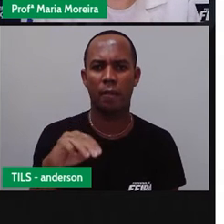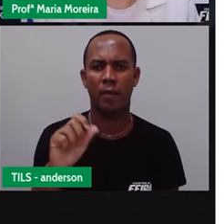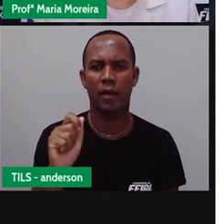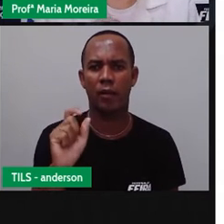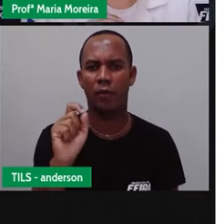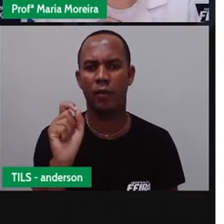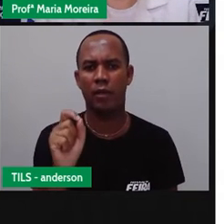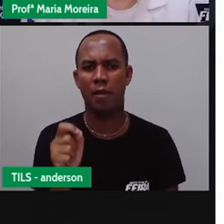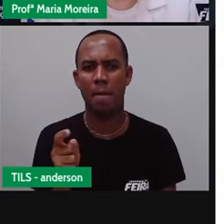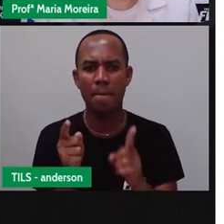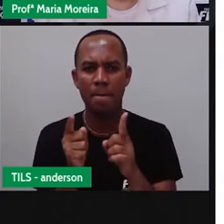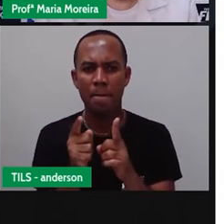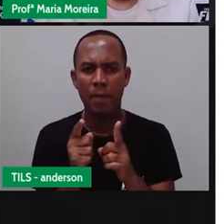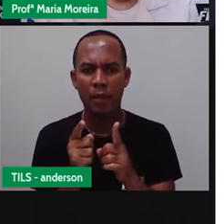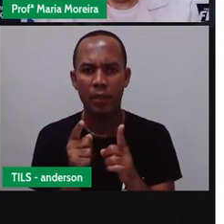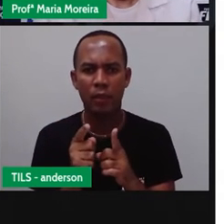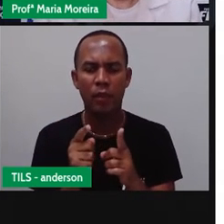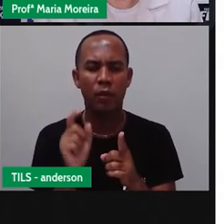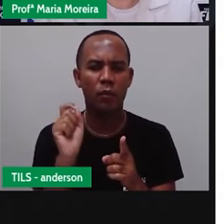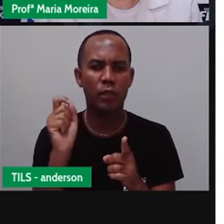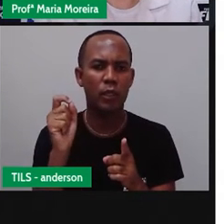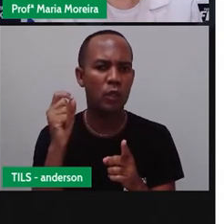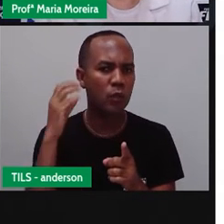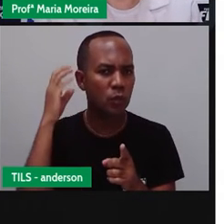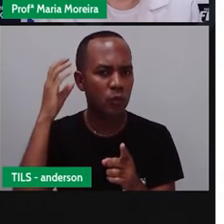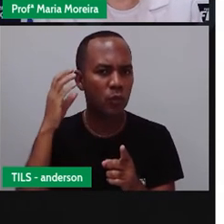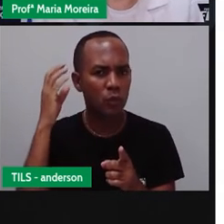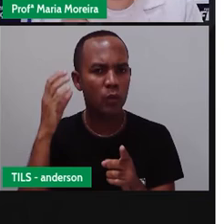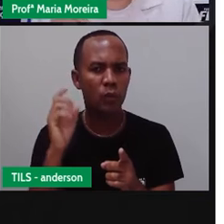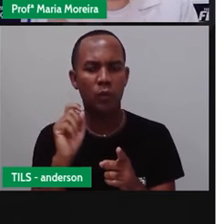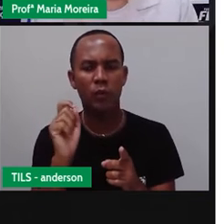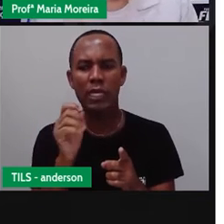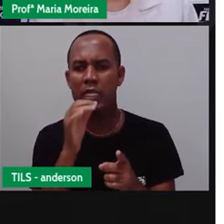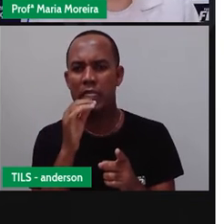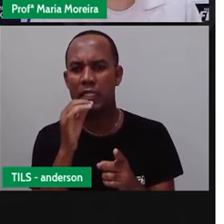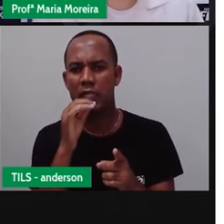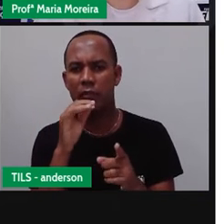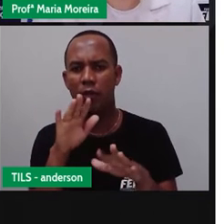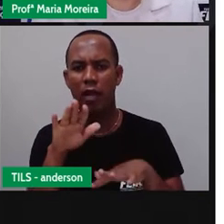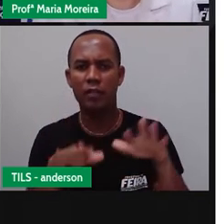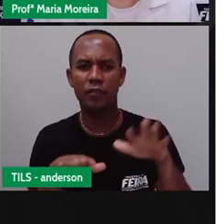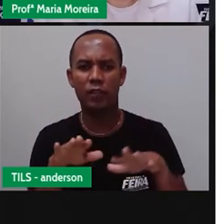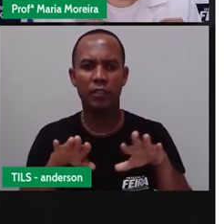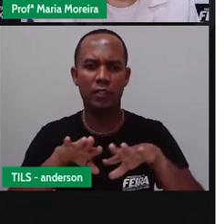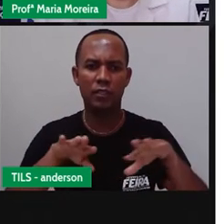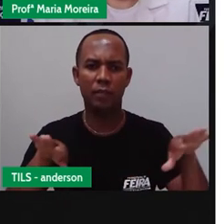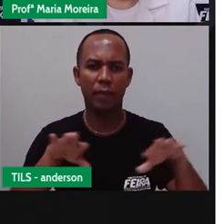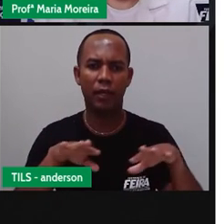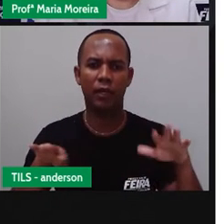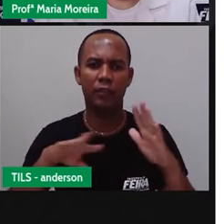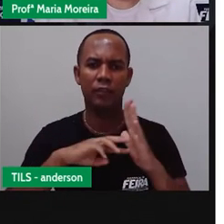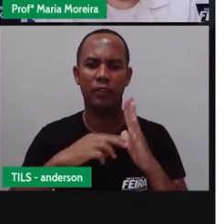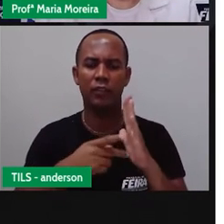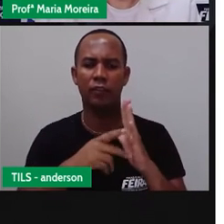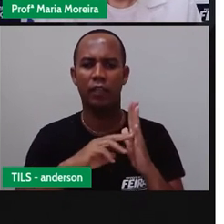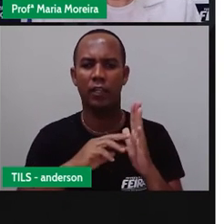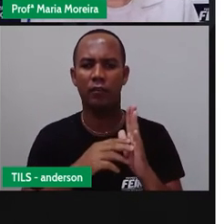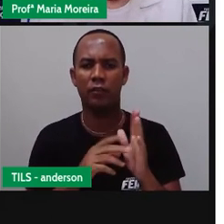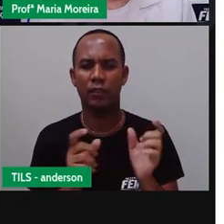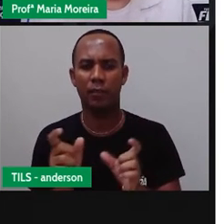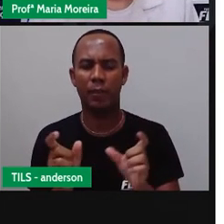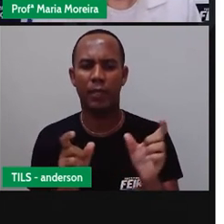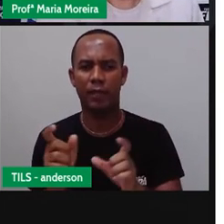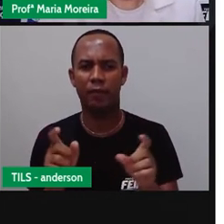o menor elemento sonoro capaz de fazer o quê? A distinção entre o significado das palavras. Como, por exemplo,